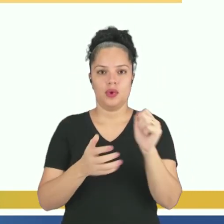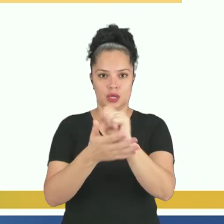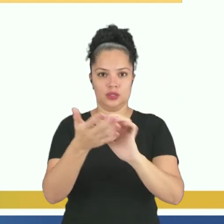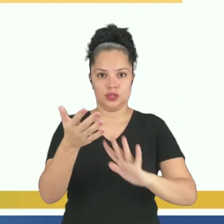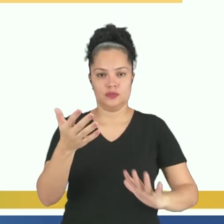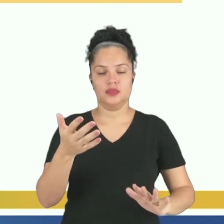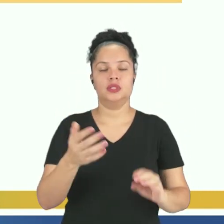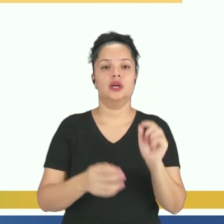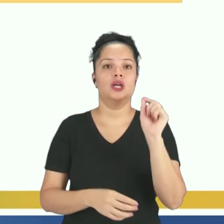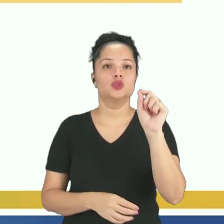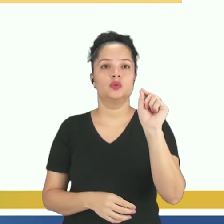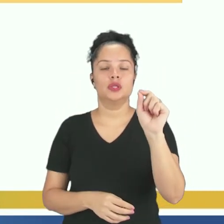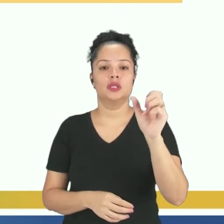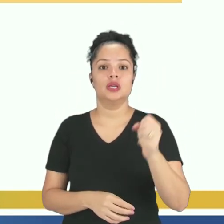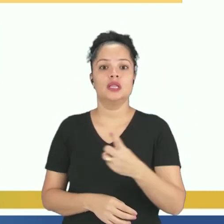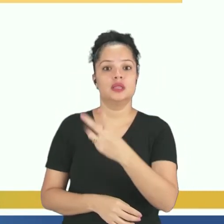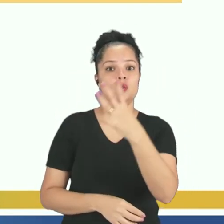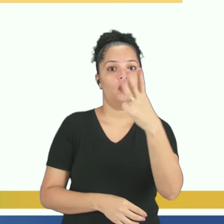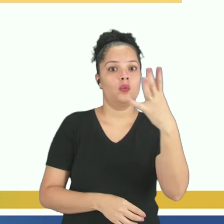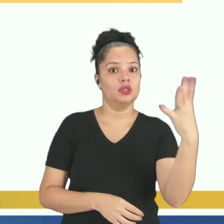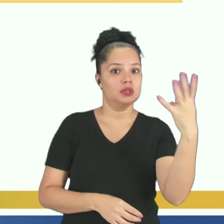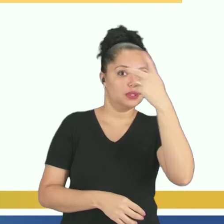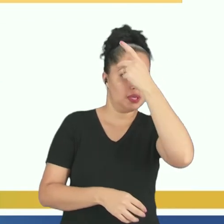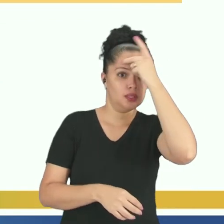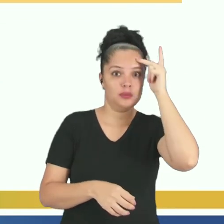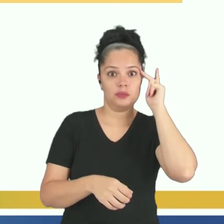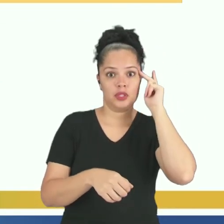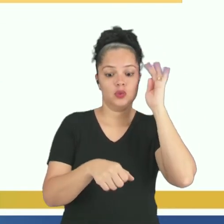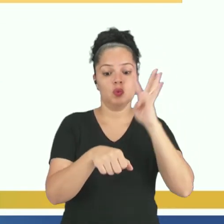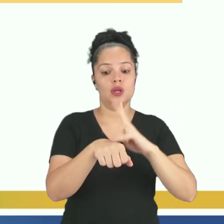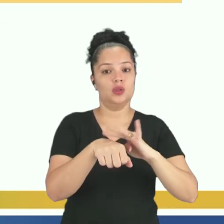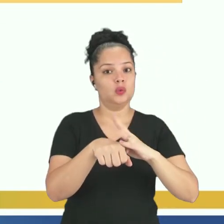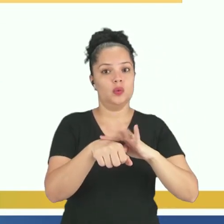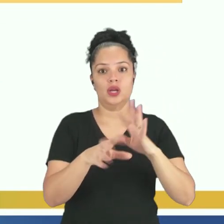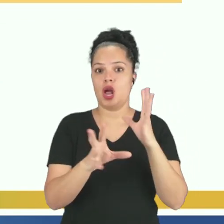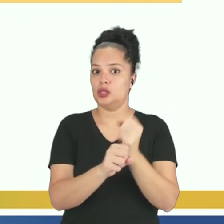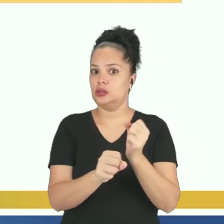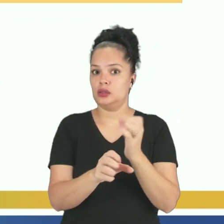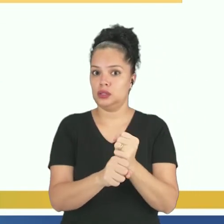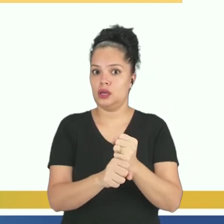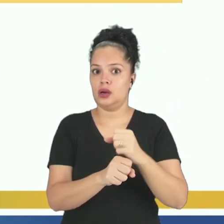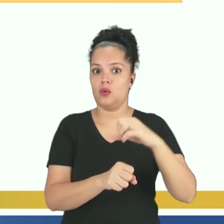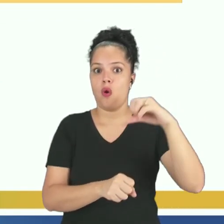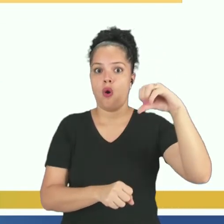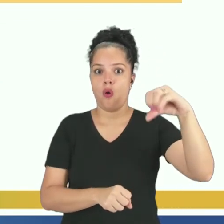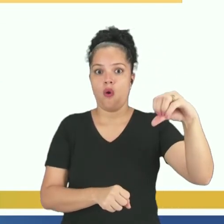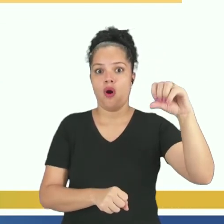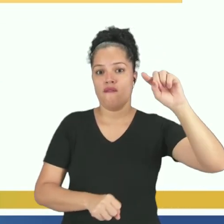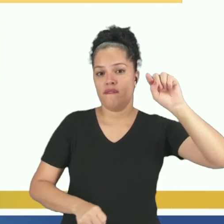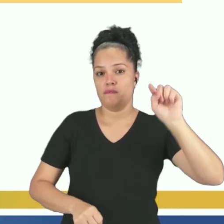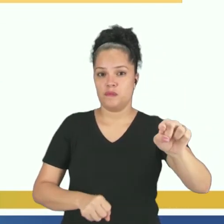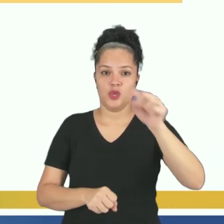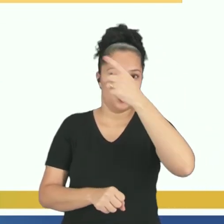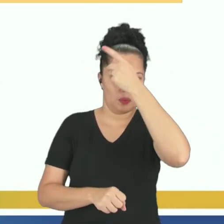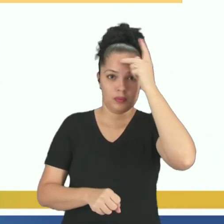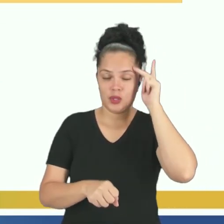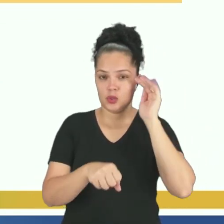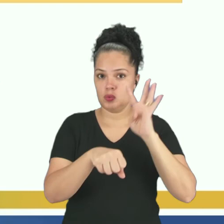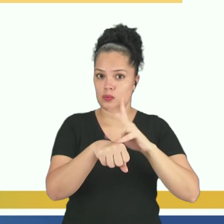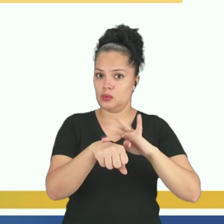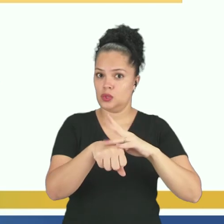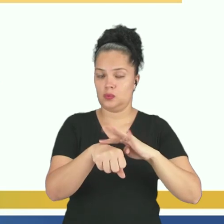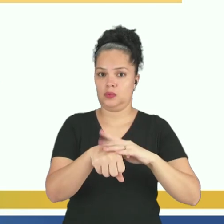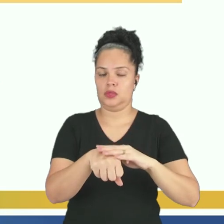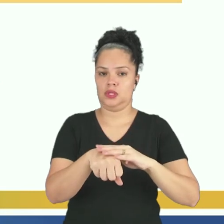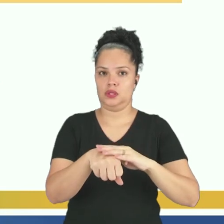a quantidade de pessoas que ficaram infectadas pela Covid-19, que foram 9 mil. Isso quer dizer que cada uma dessas